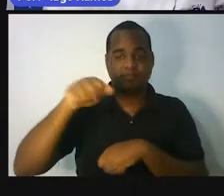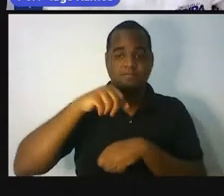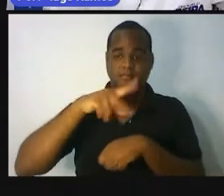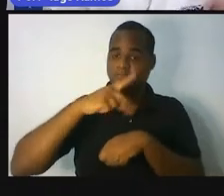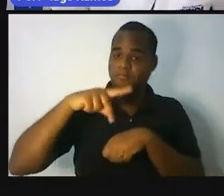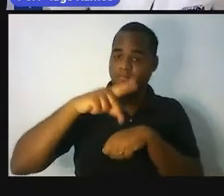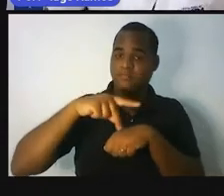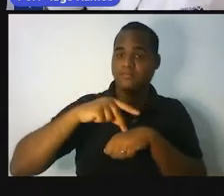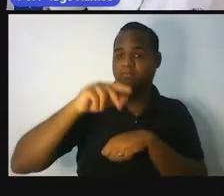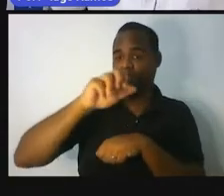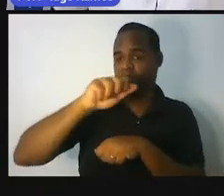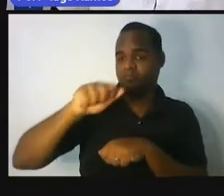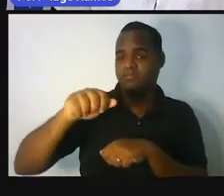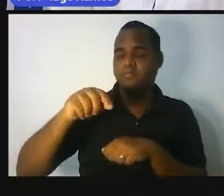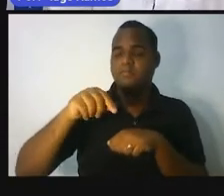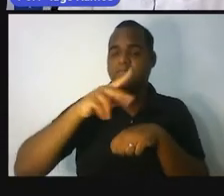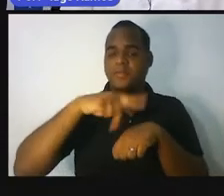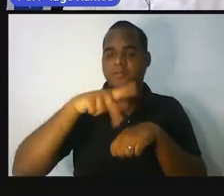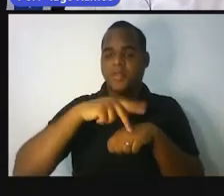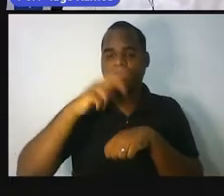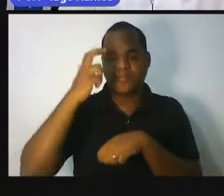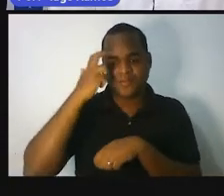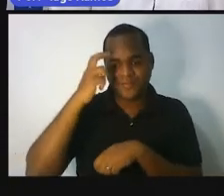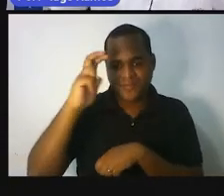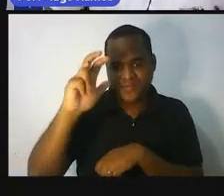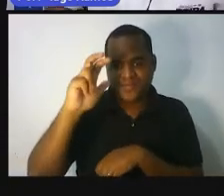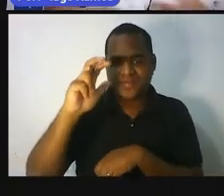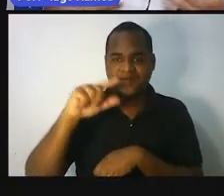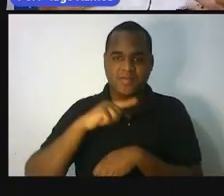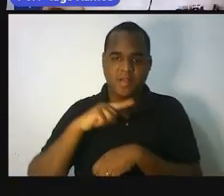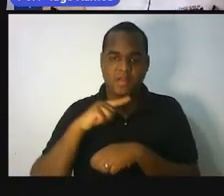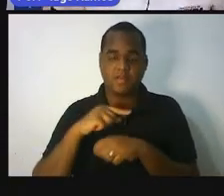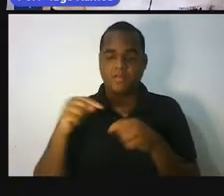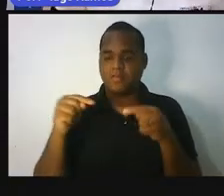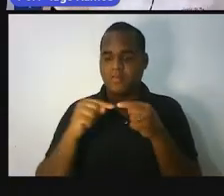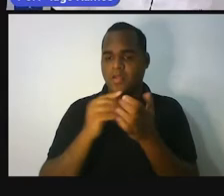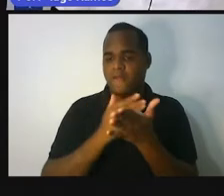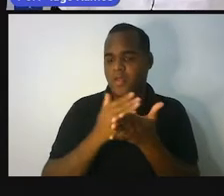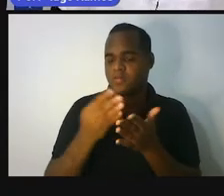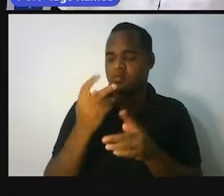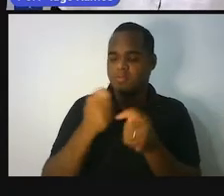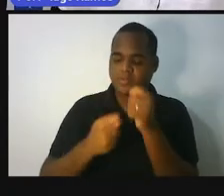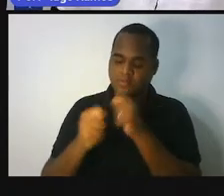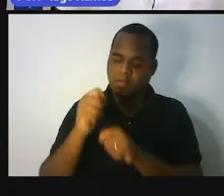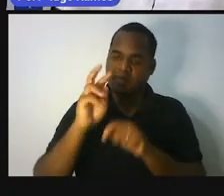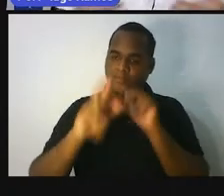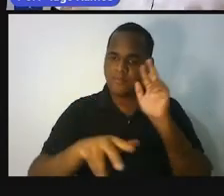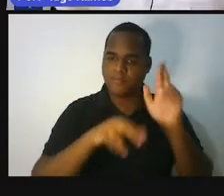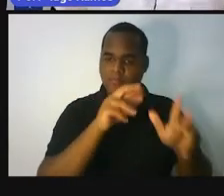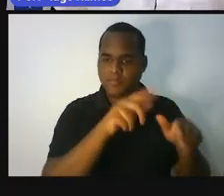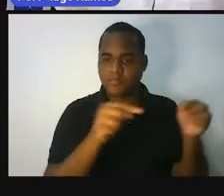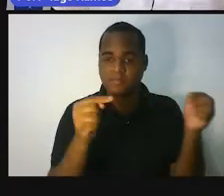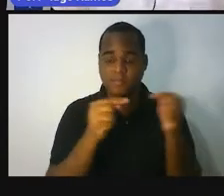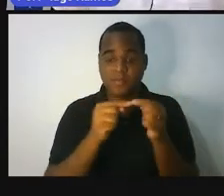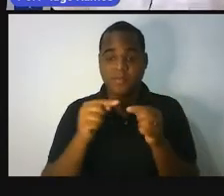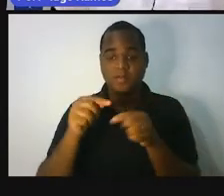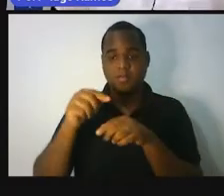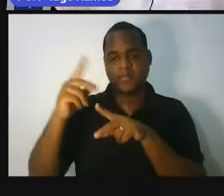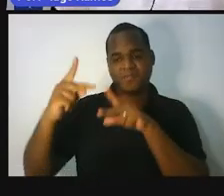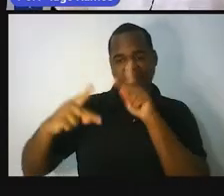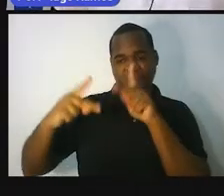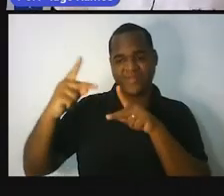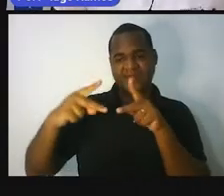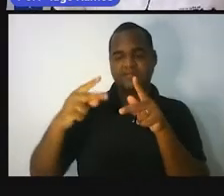todos eles com culturas diferentes, com sistemas econômicos diferentes, com sistemas políticos